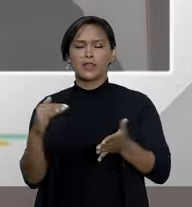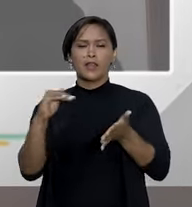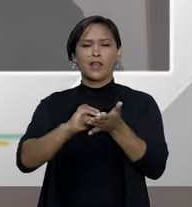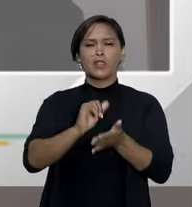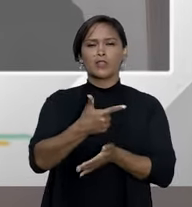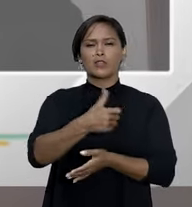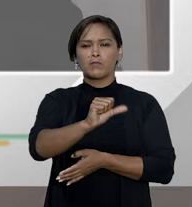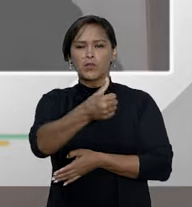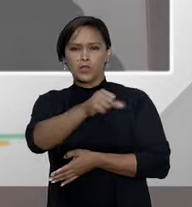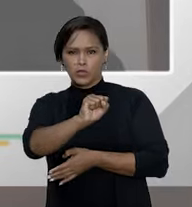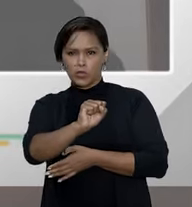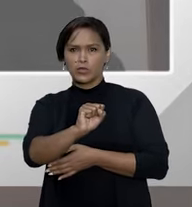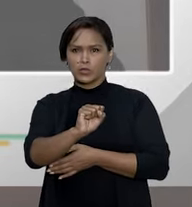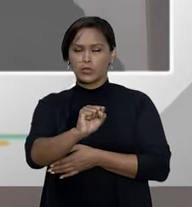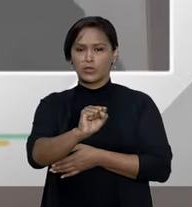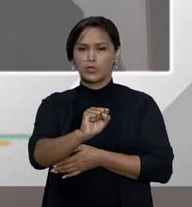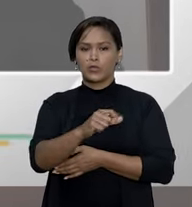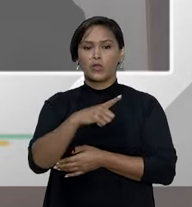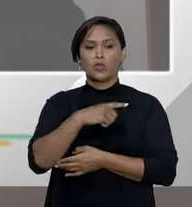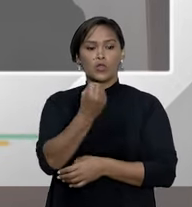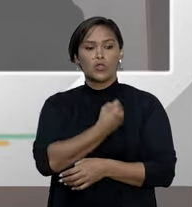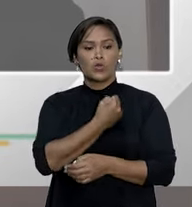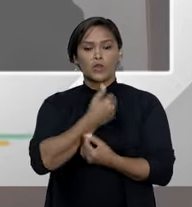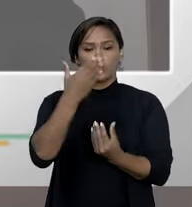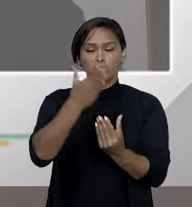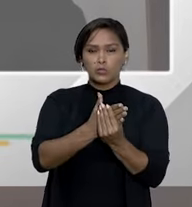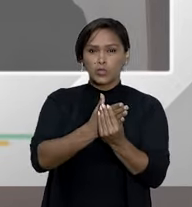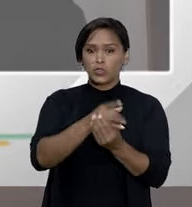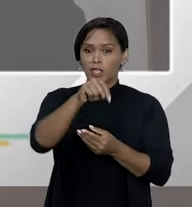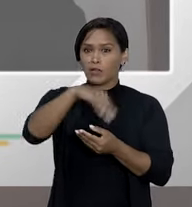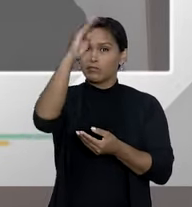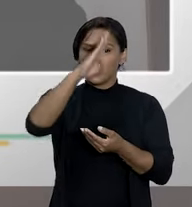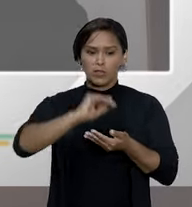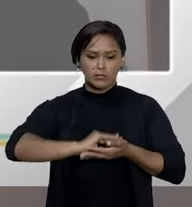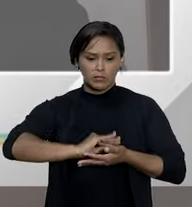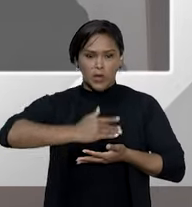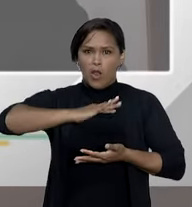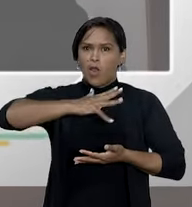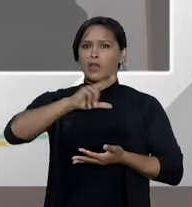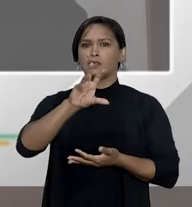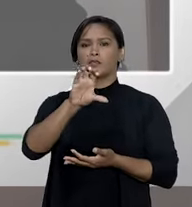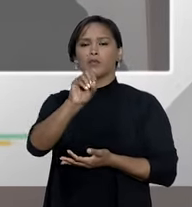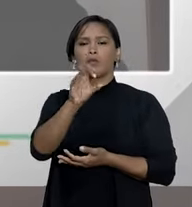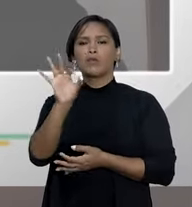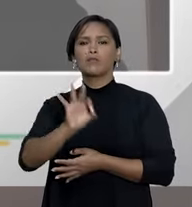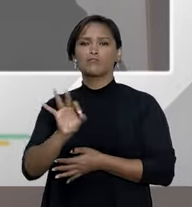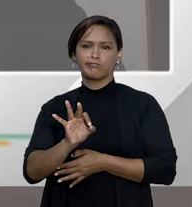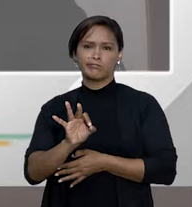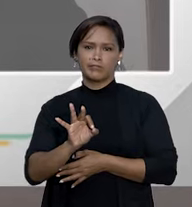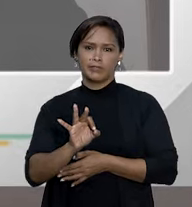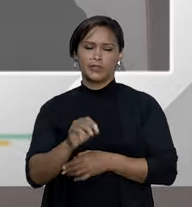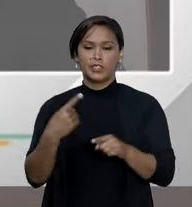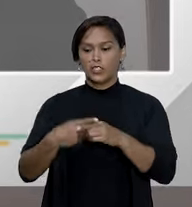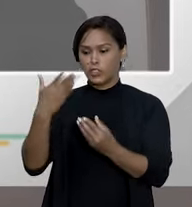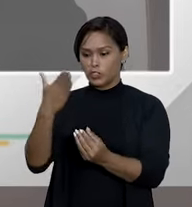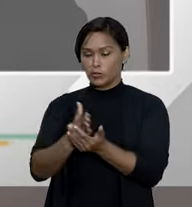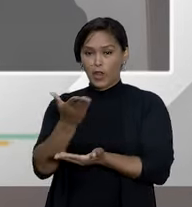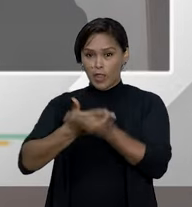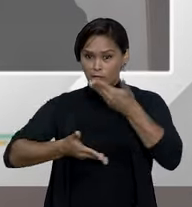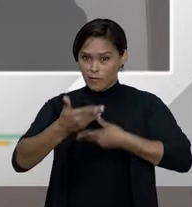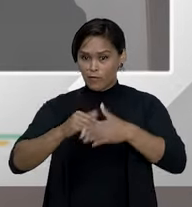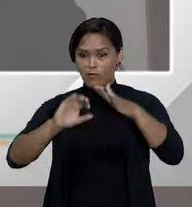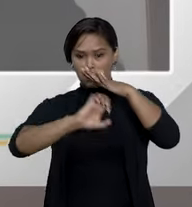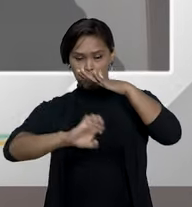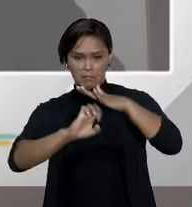2018, o número de processos no Brasil cresceu 50%, e de processos envolvendo